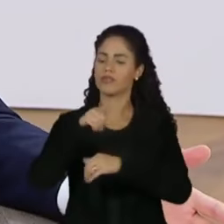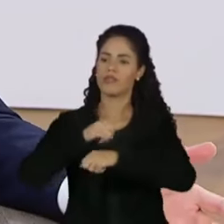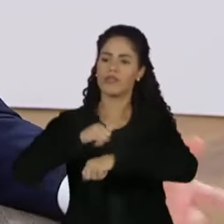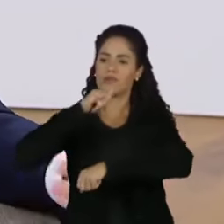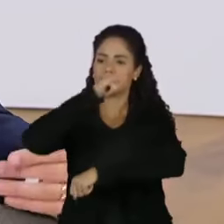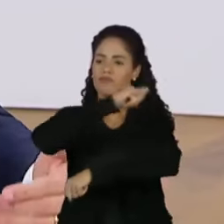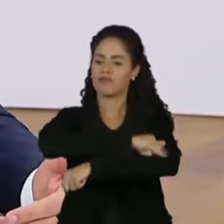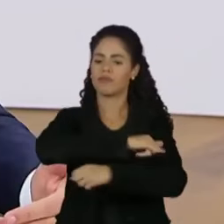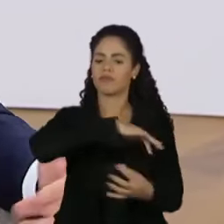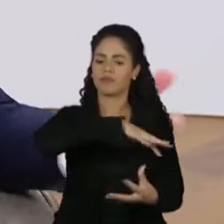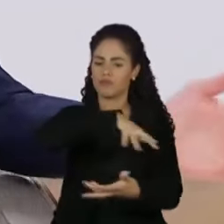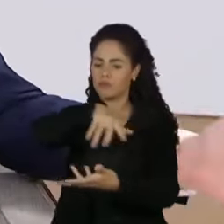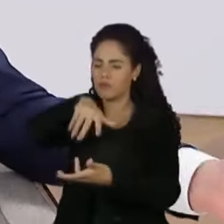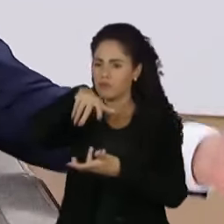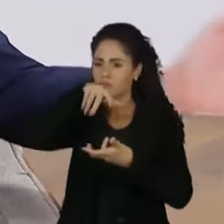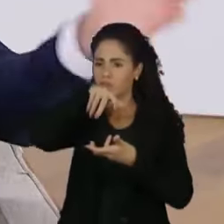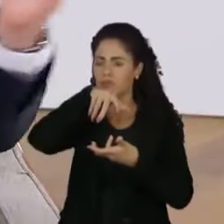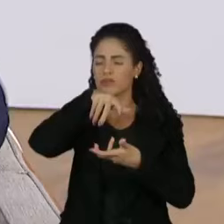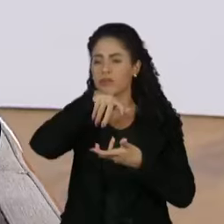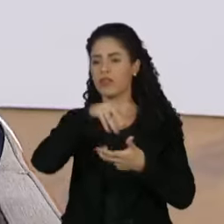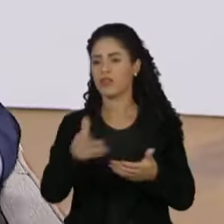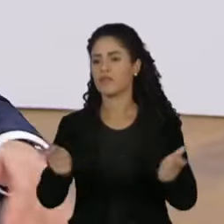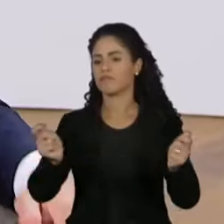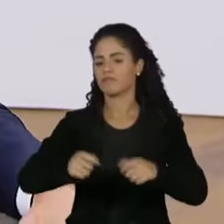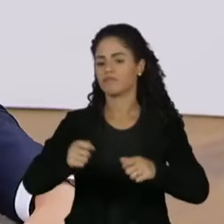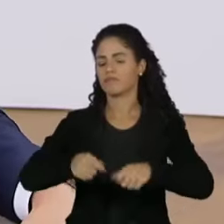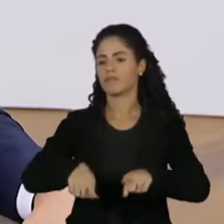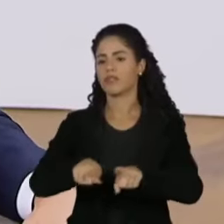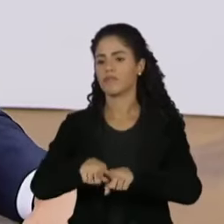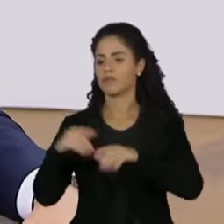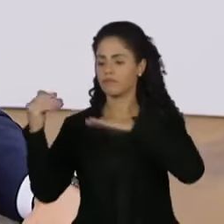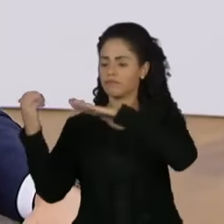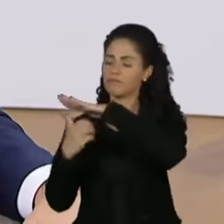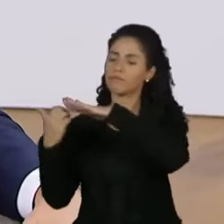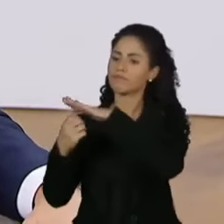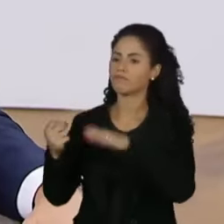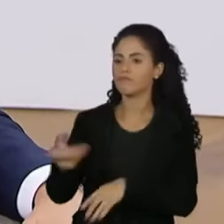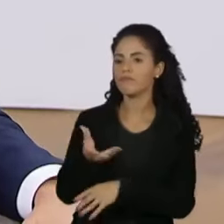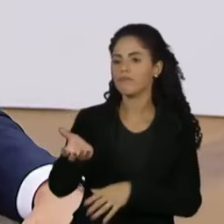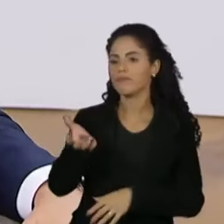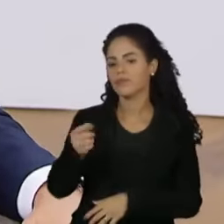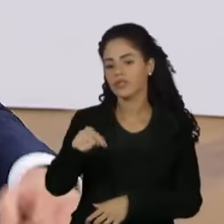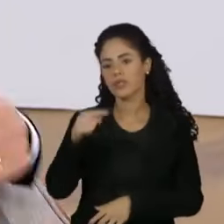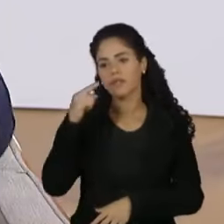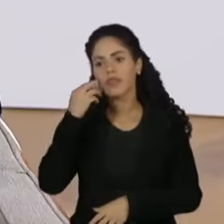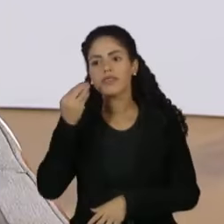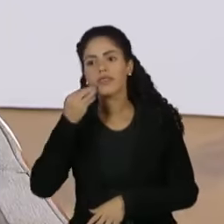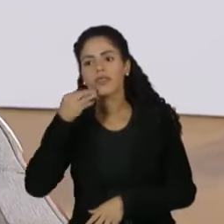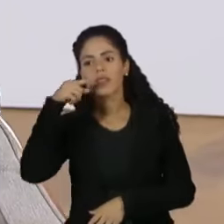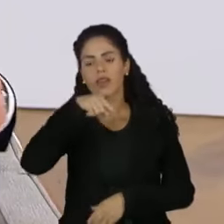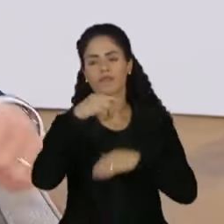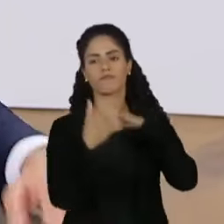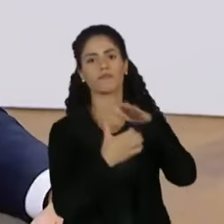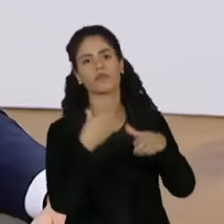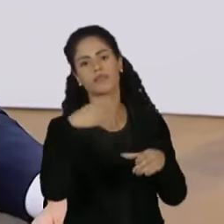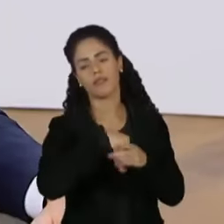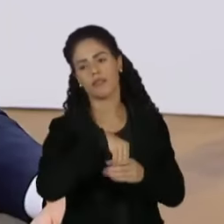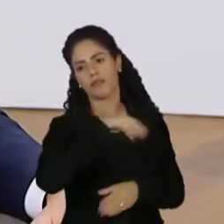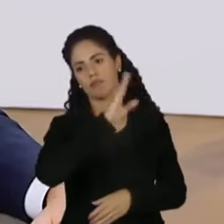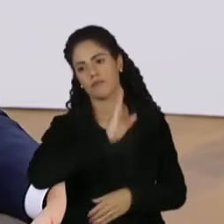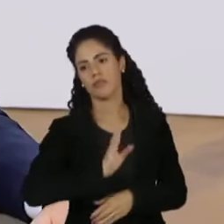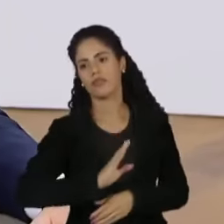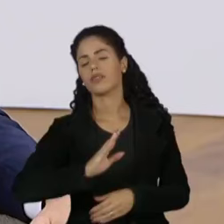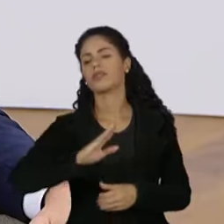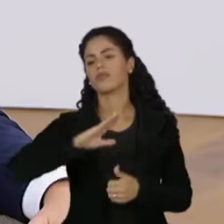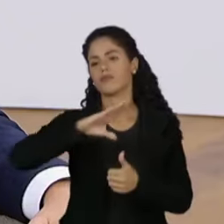aviação no mundo. E mais do que isso, a possibilidade de novas companhias aéreas também virem a operar no Brasil. Mas a gente está discutindo com o mercado da